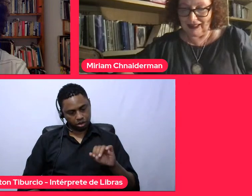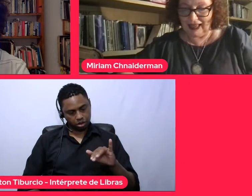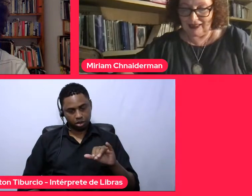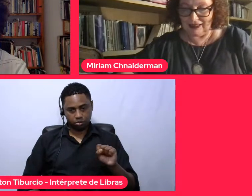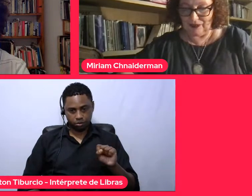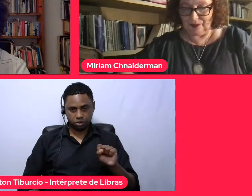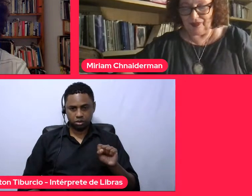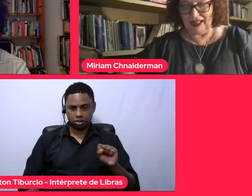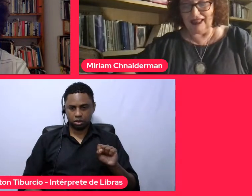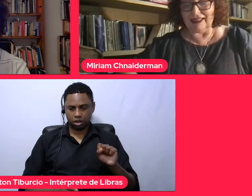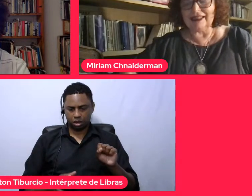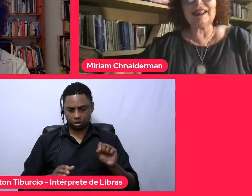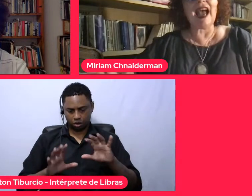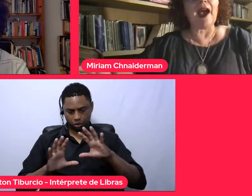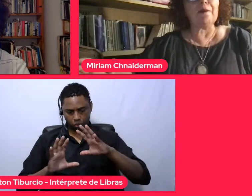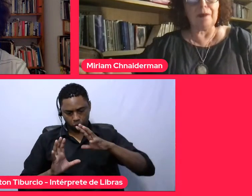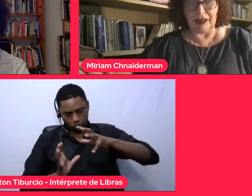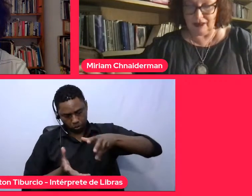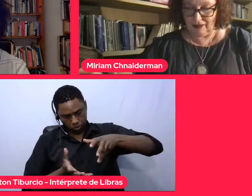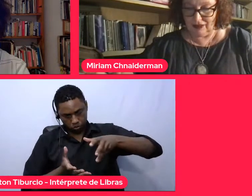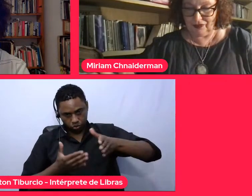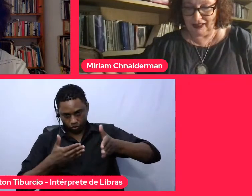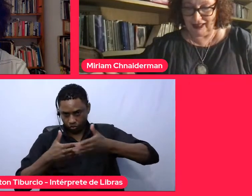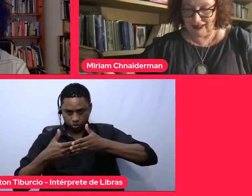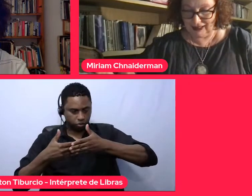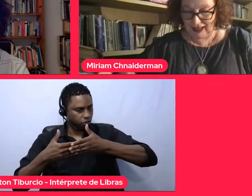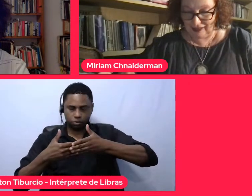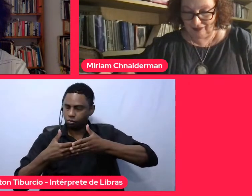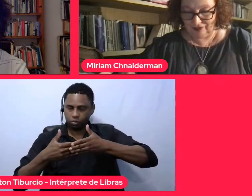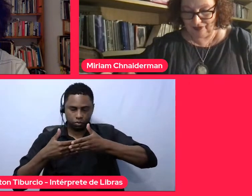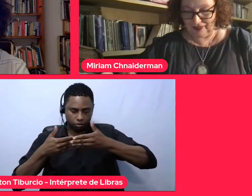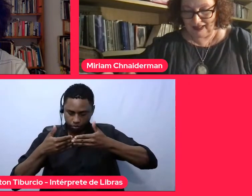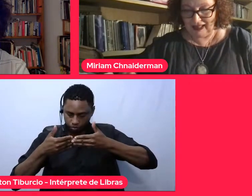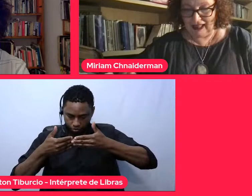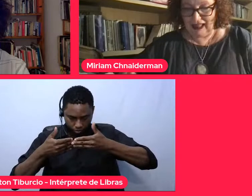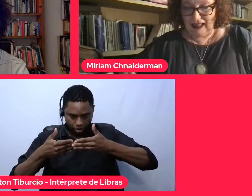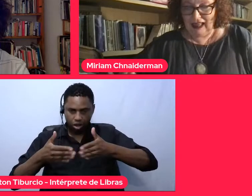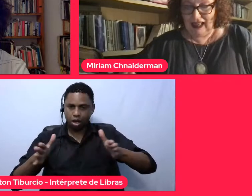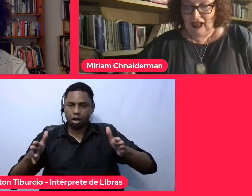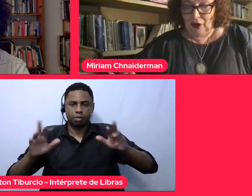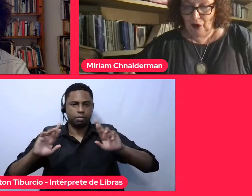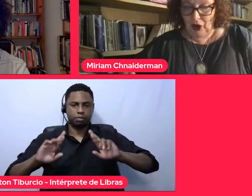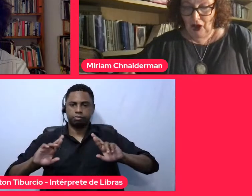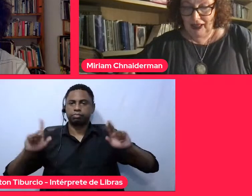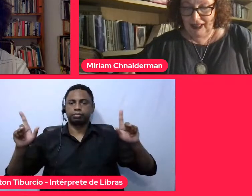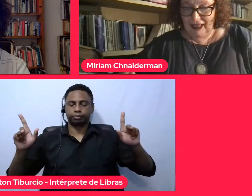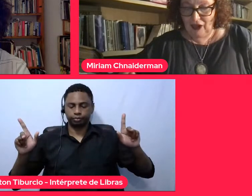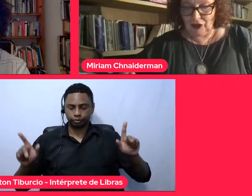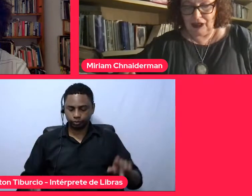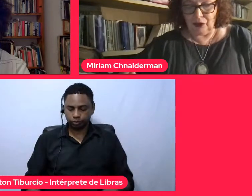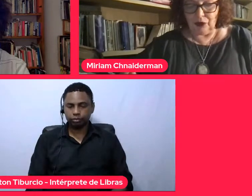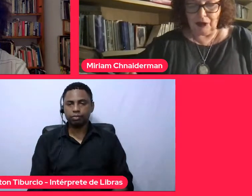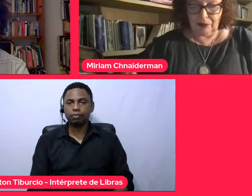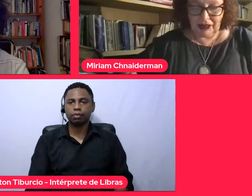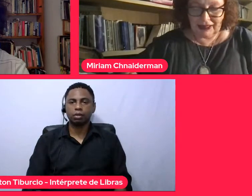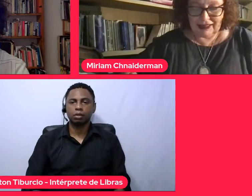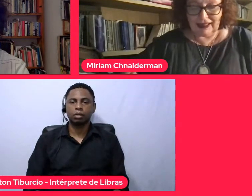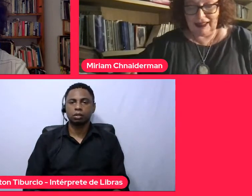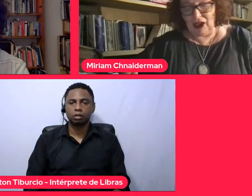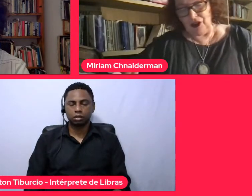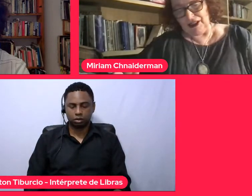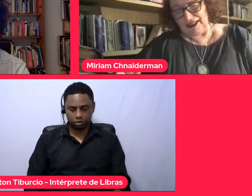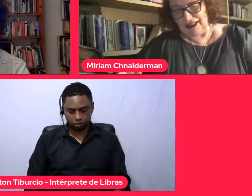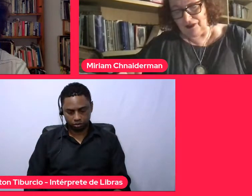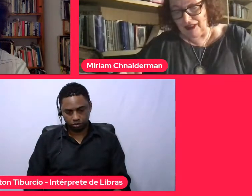sua alteridade. Ele se abre diferenciado. Coloca em causa o limite